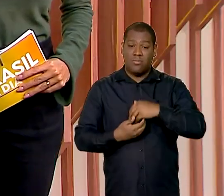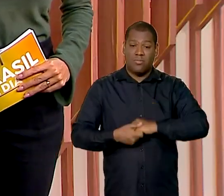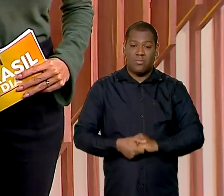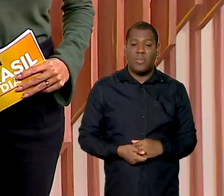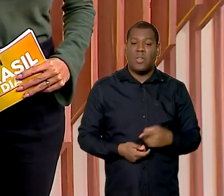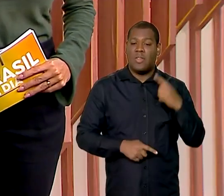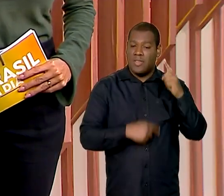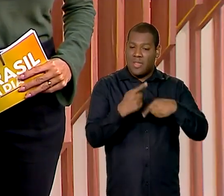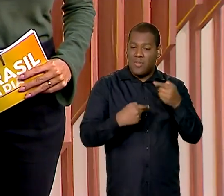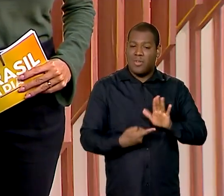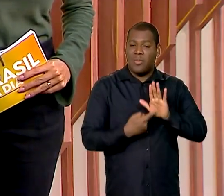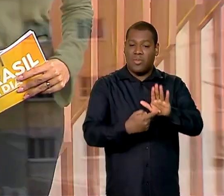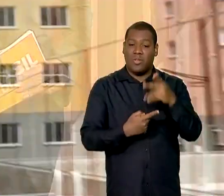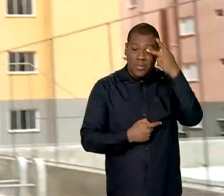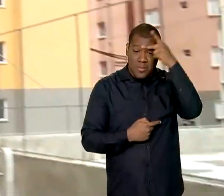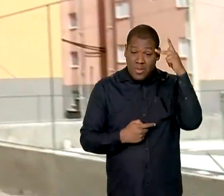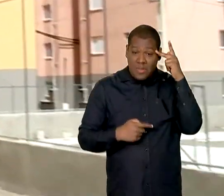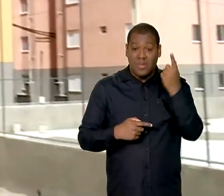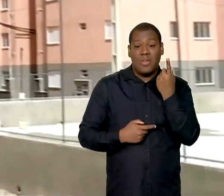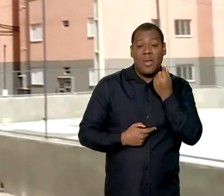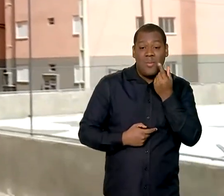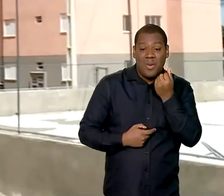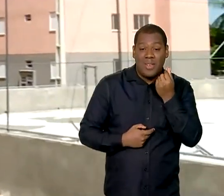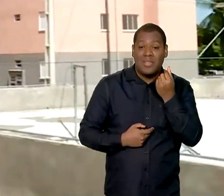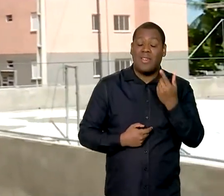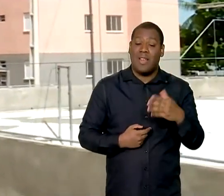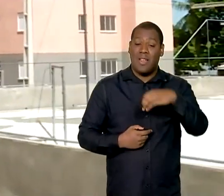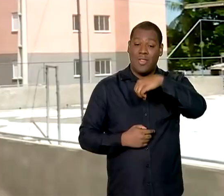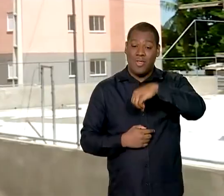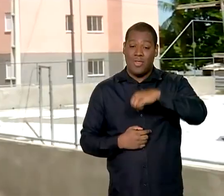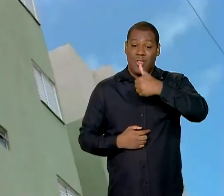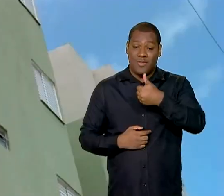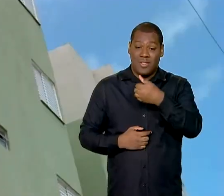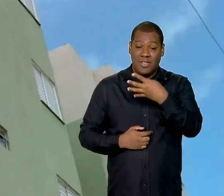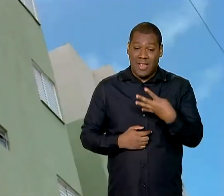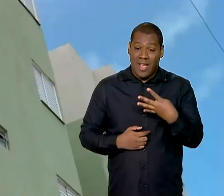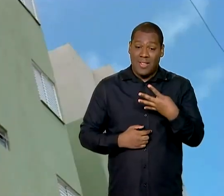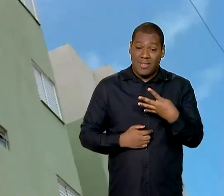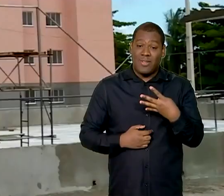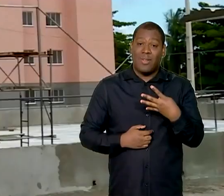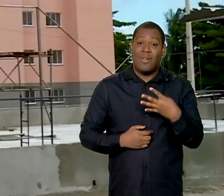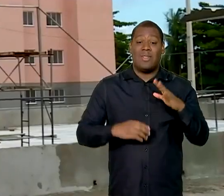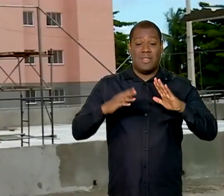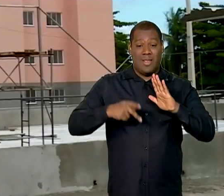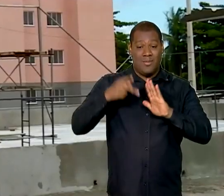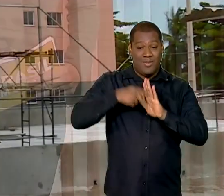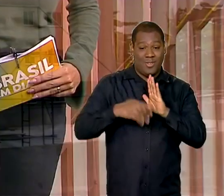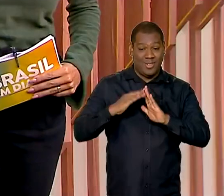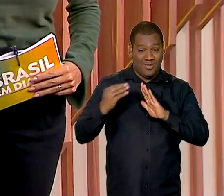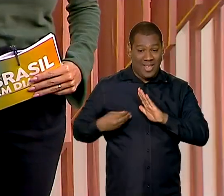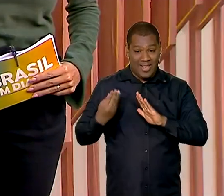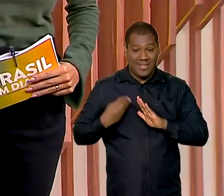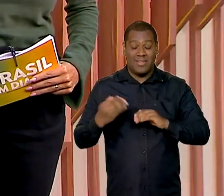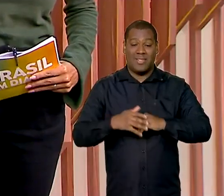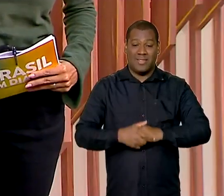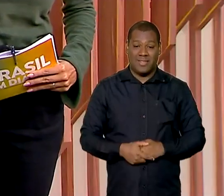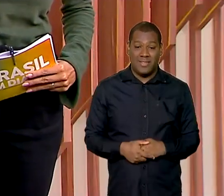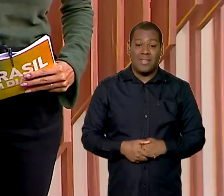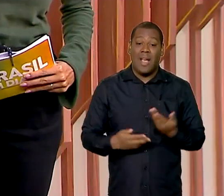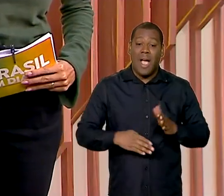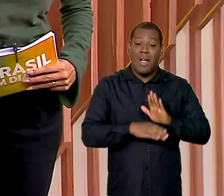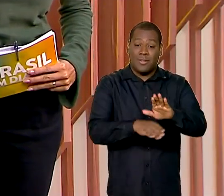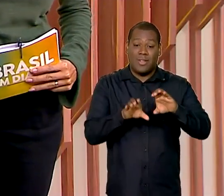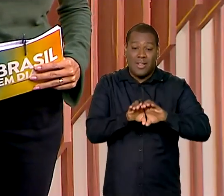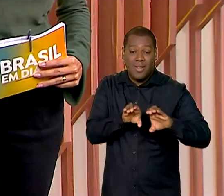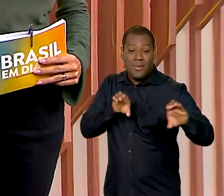Veja a seguir, moradores de Maceió vão receber mais de 900 moradias do Minha Casa Minha Vida e canal vai levar